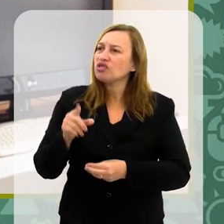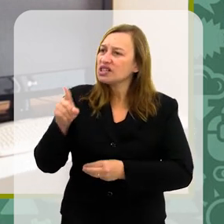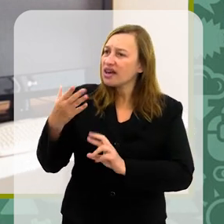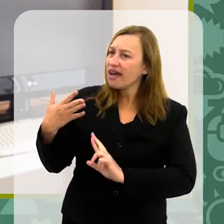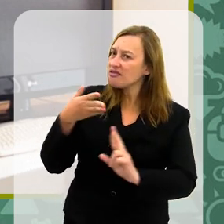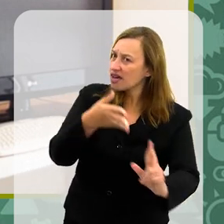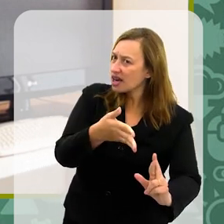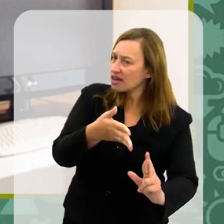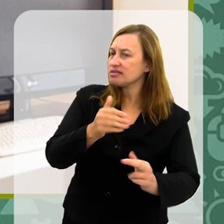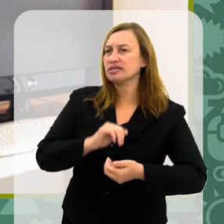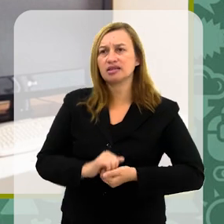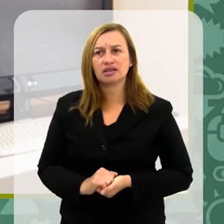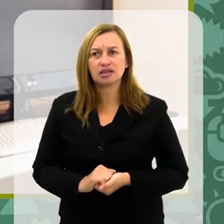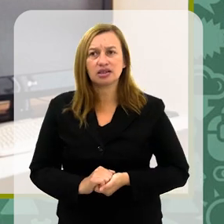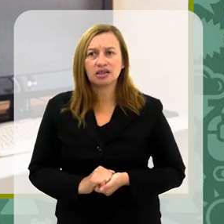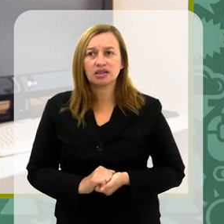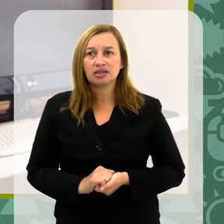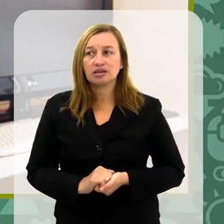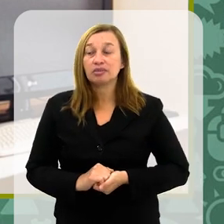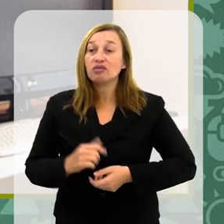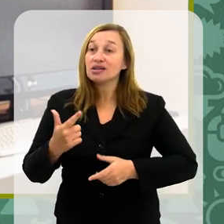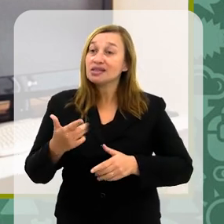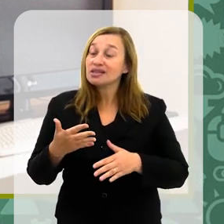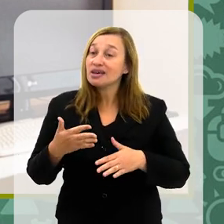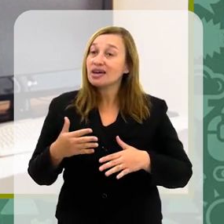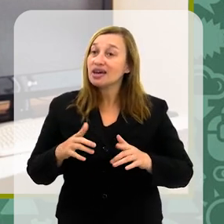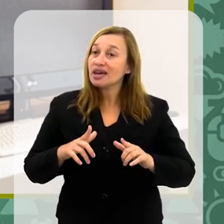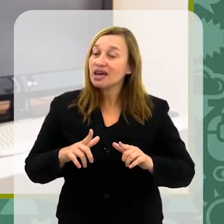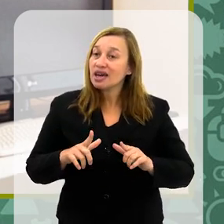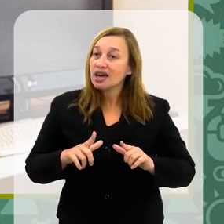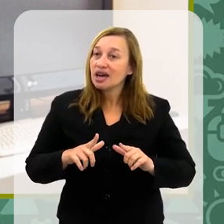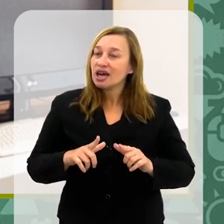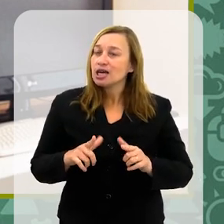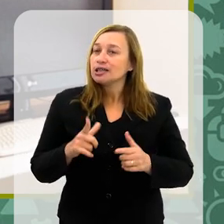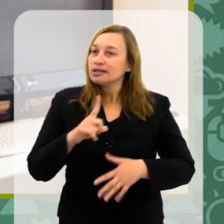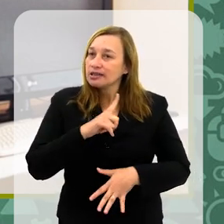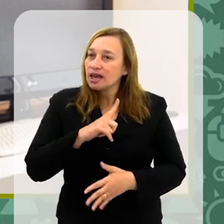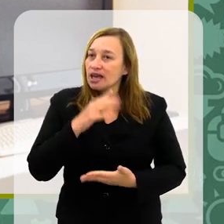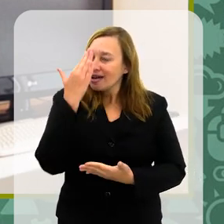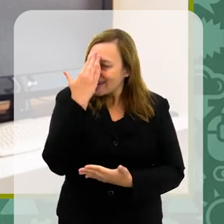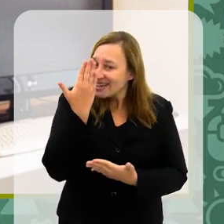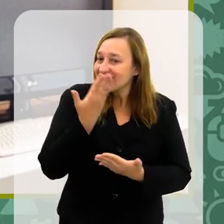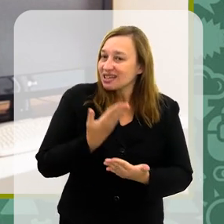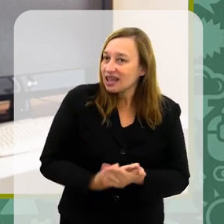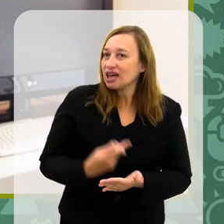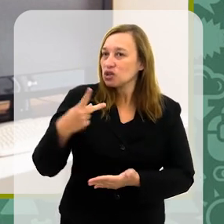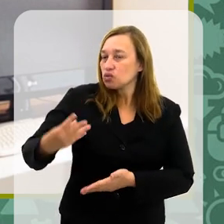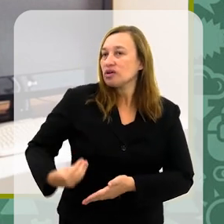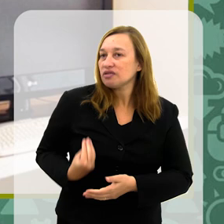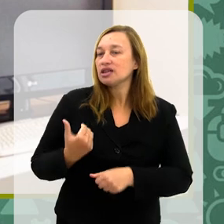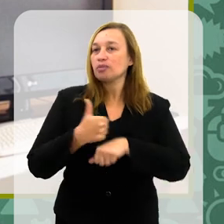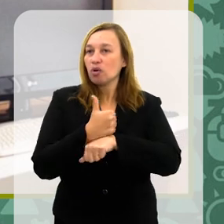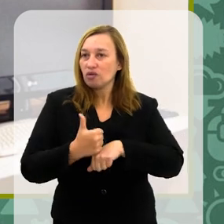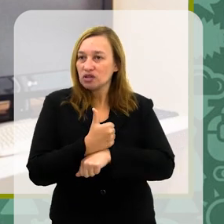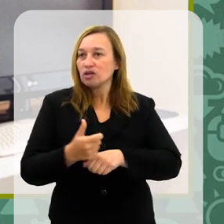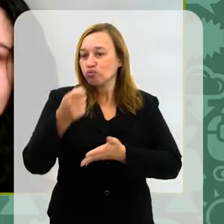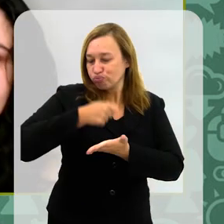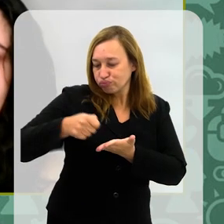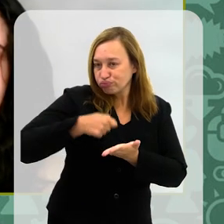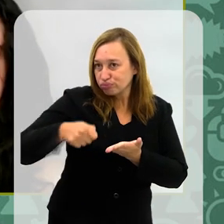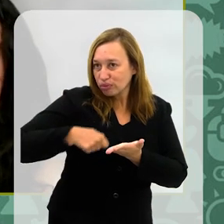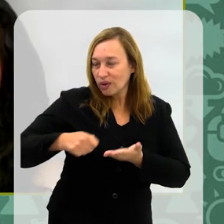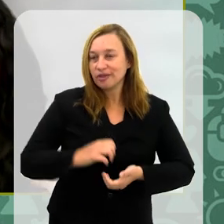essa questão de referências, para você se aventurar e ter aí uma confiança para seguir carreira como escritora?